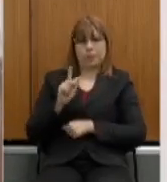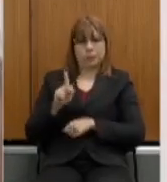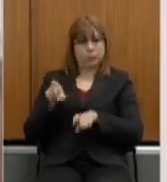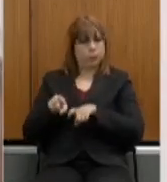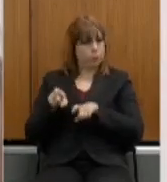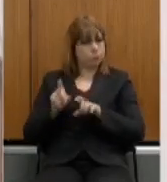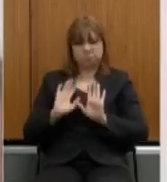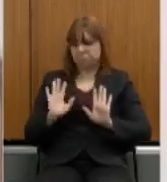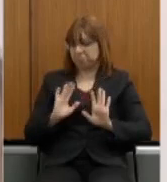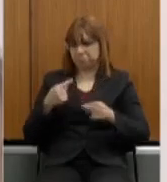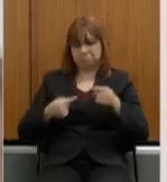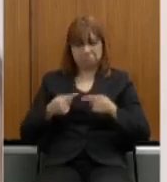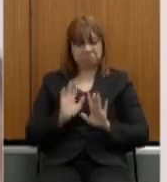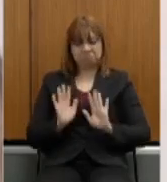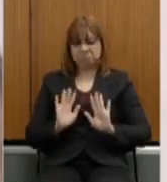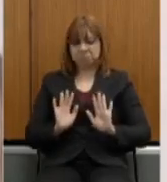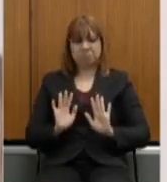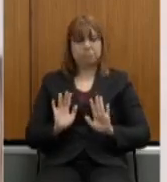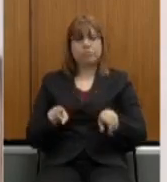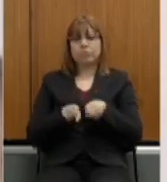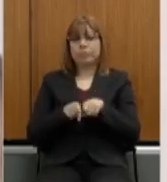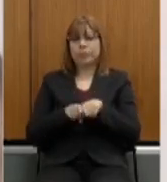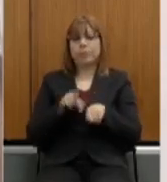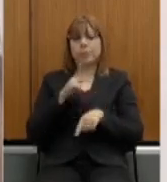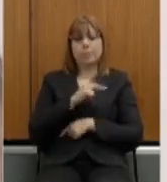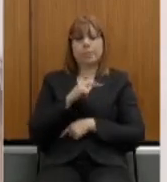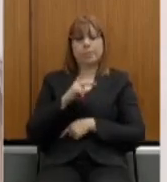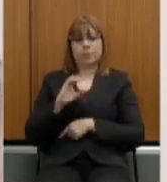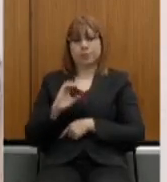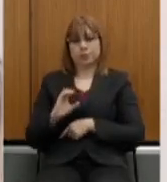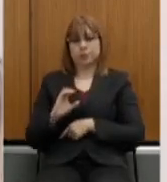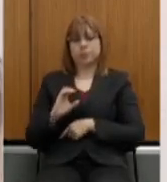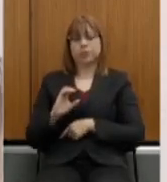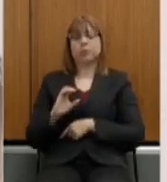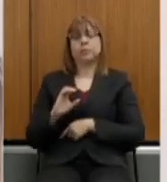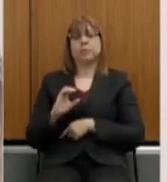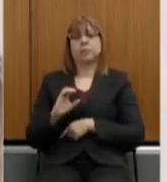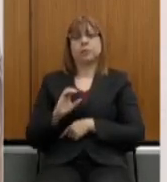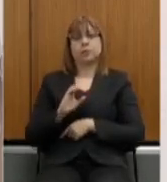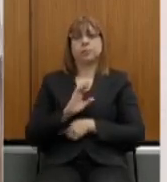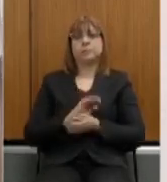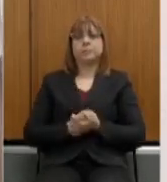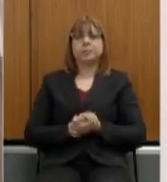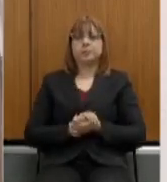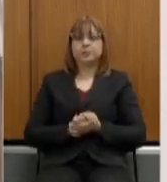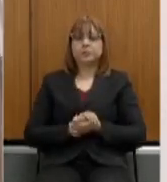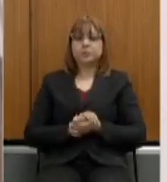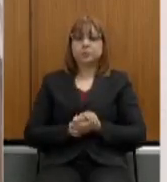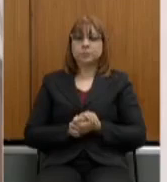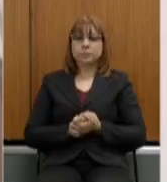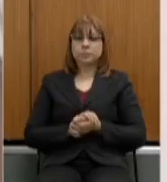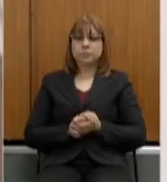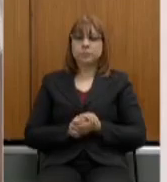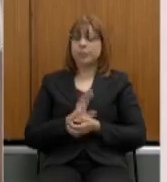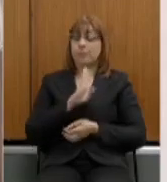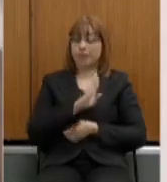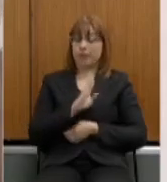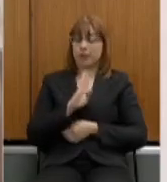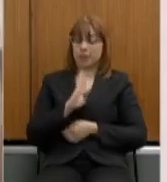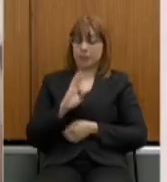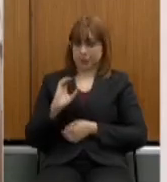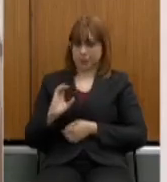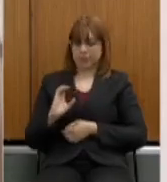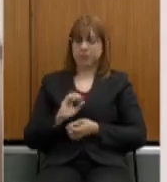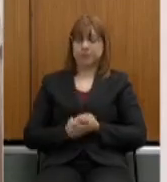não iremos discutir também mudanças no BPC, né, no benefício de prestação continuada, e